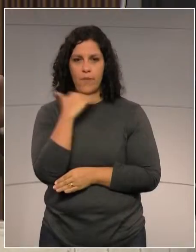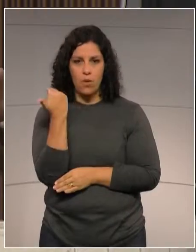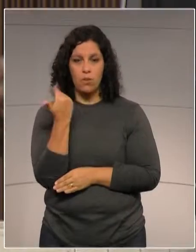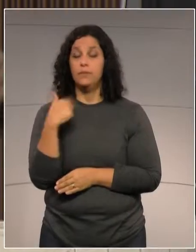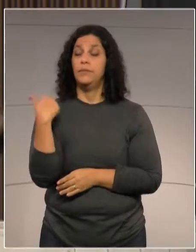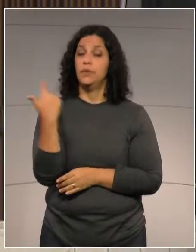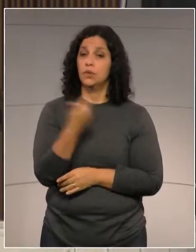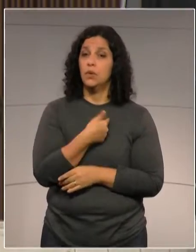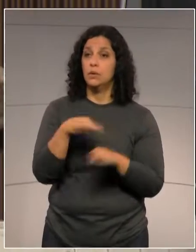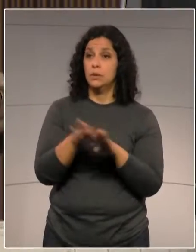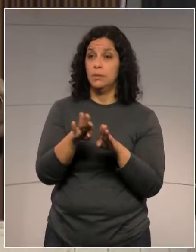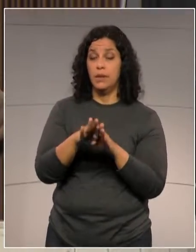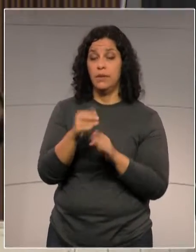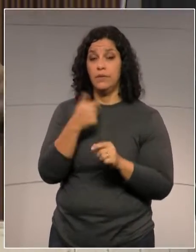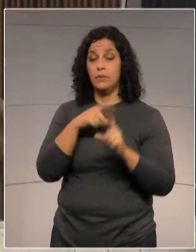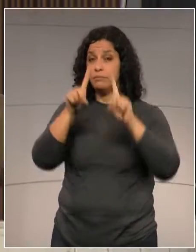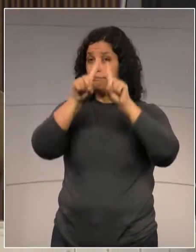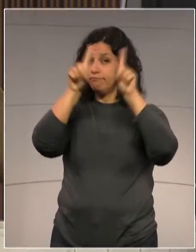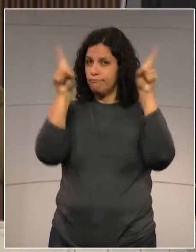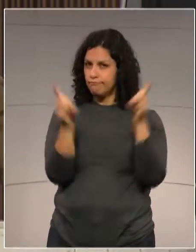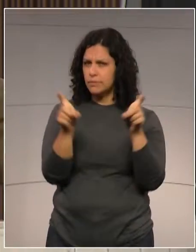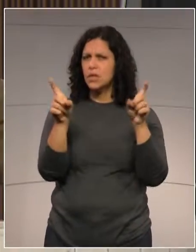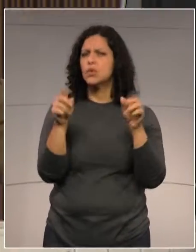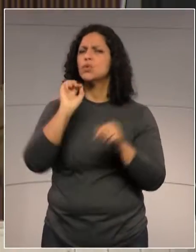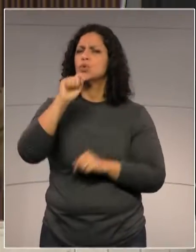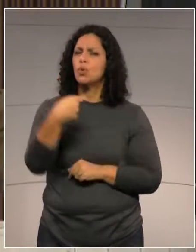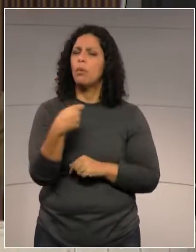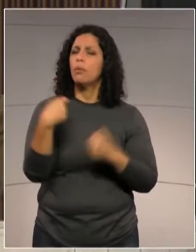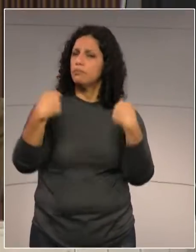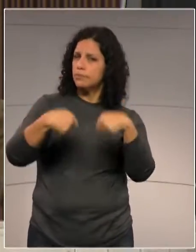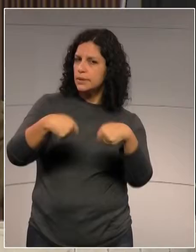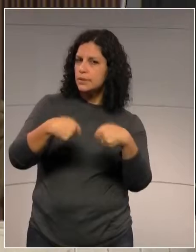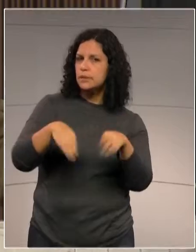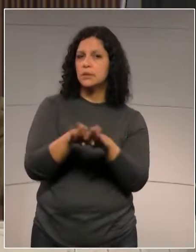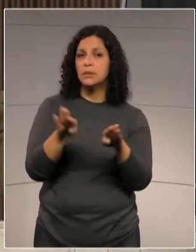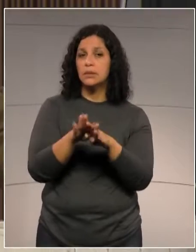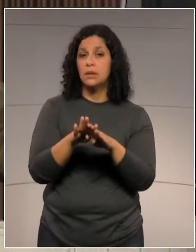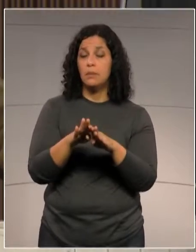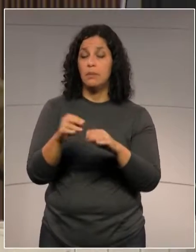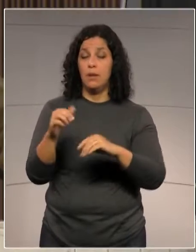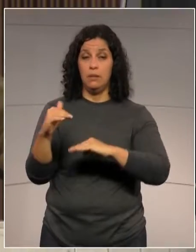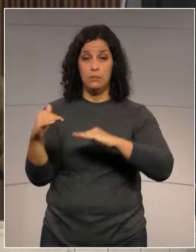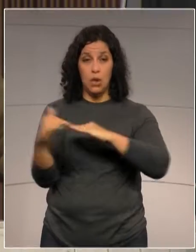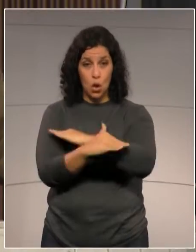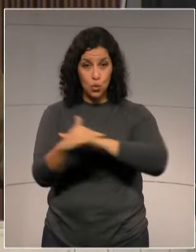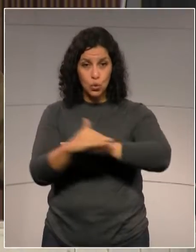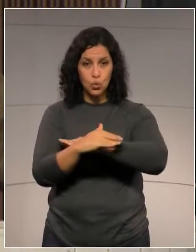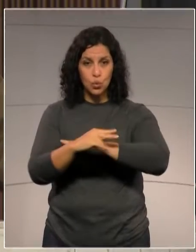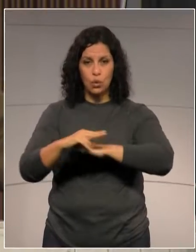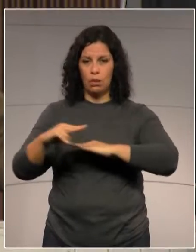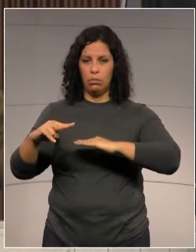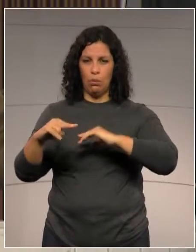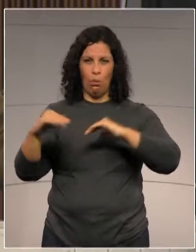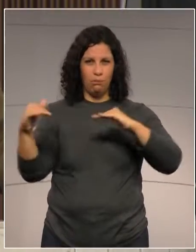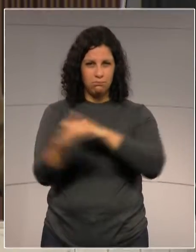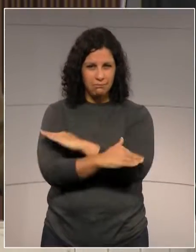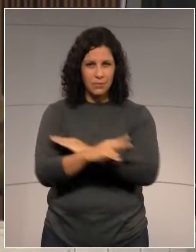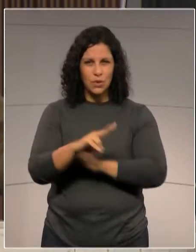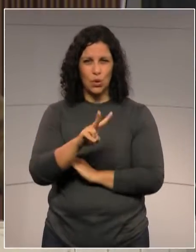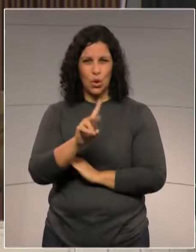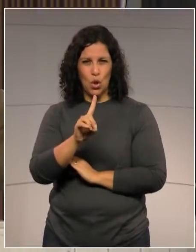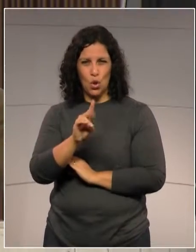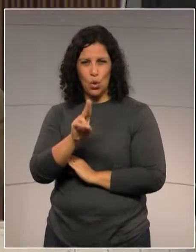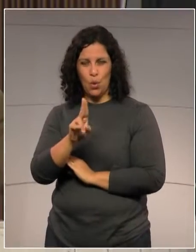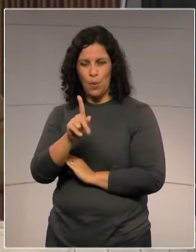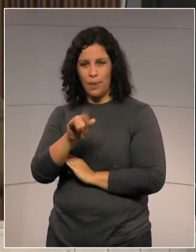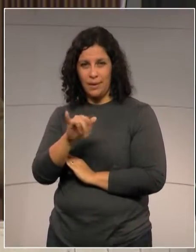nós fazemos um parênteses com relação à necessidade da duplicação das rodovias, inclusive aquelas